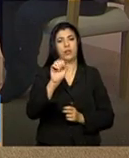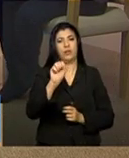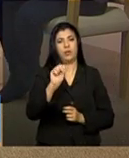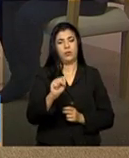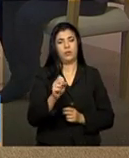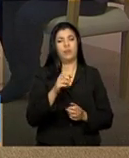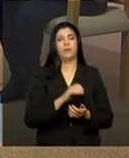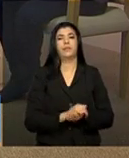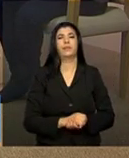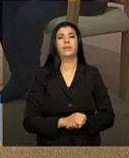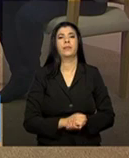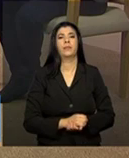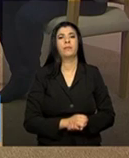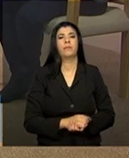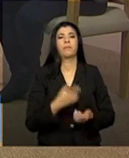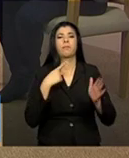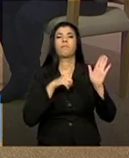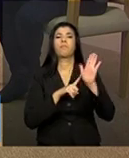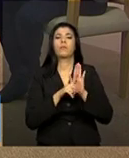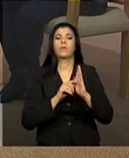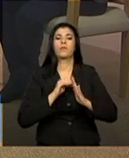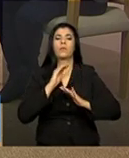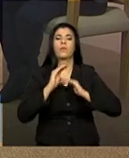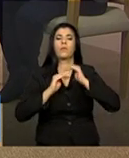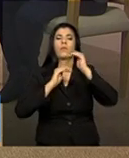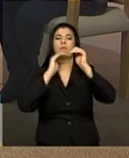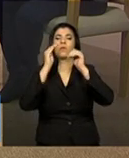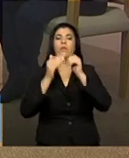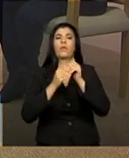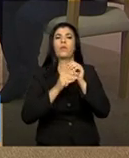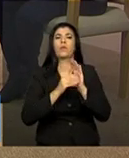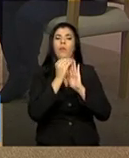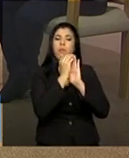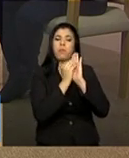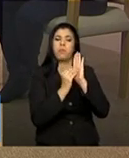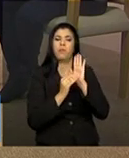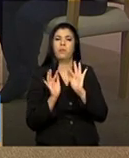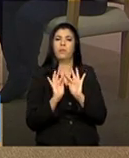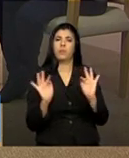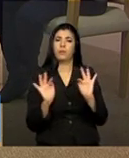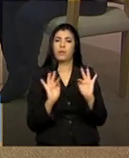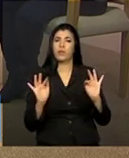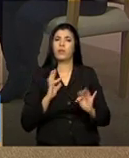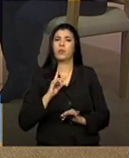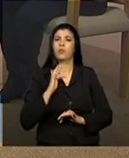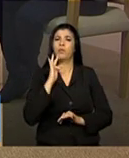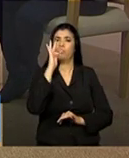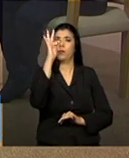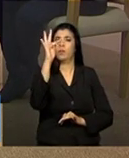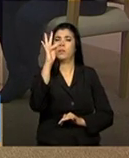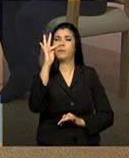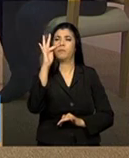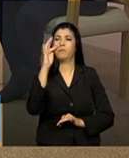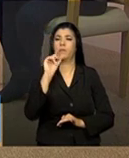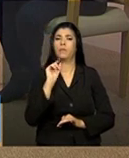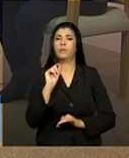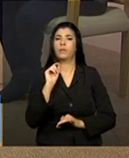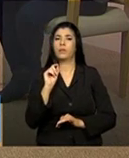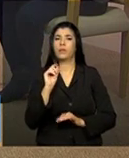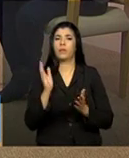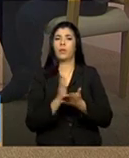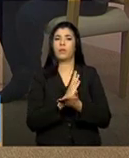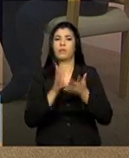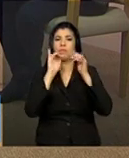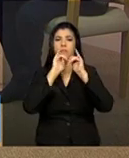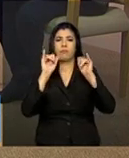do prontuário eletrônico simplificado, ele vai fazendo um futuro muito próximo, que as informações relativas à